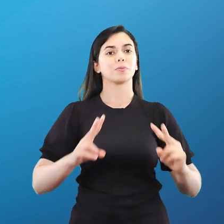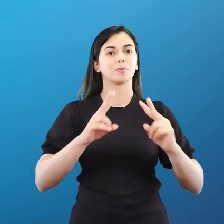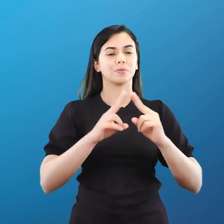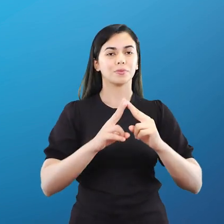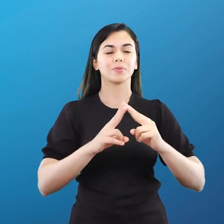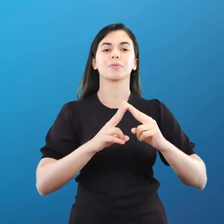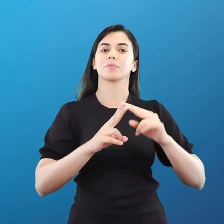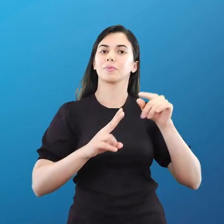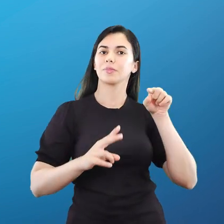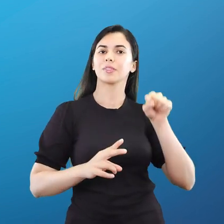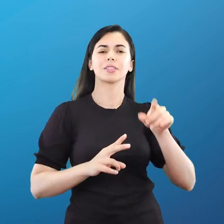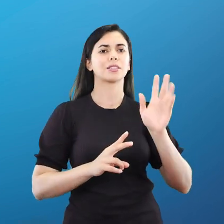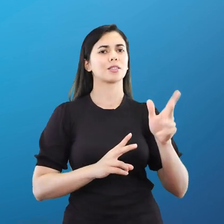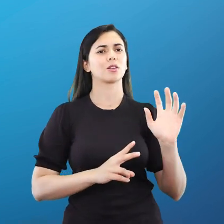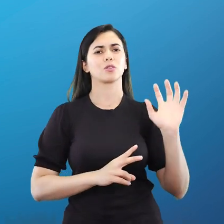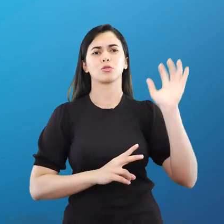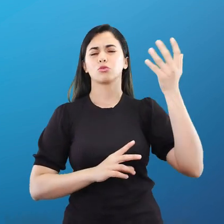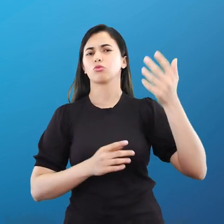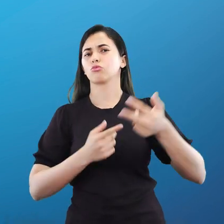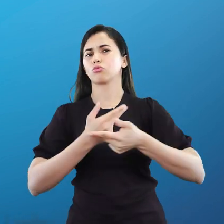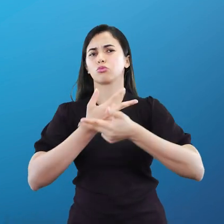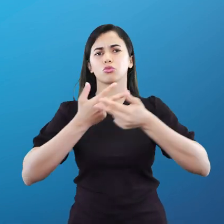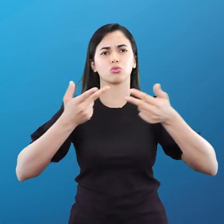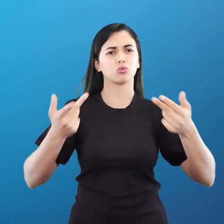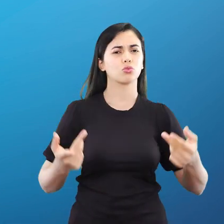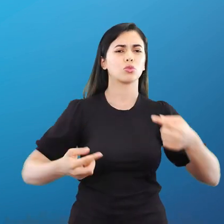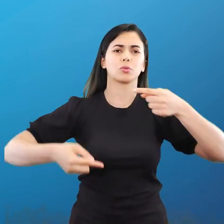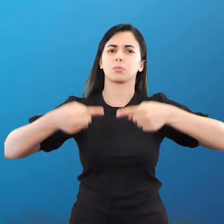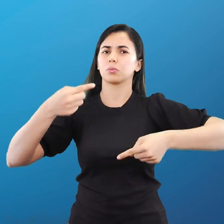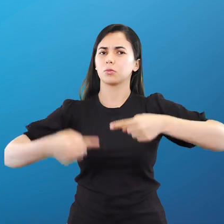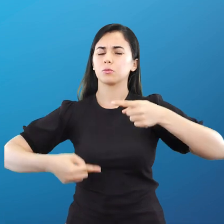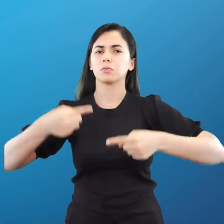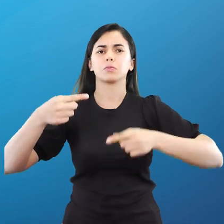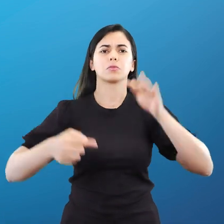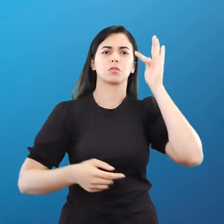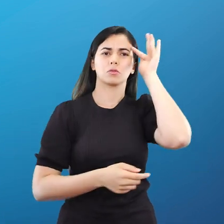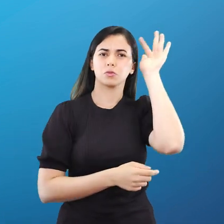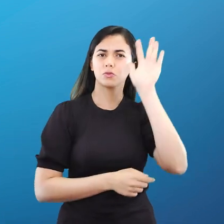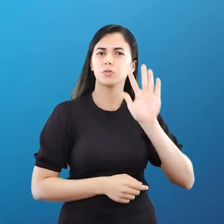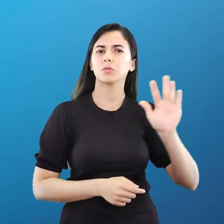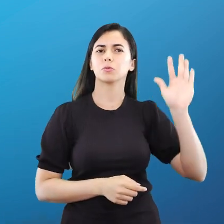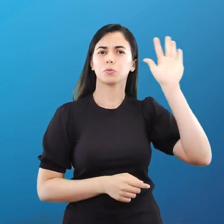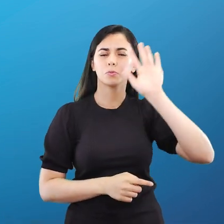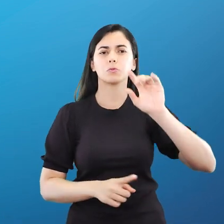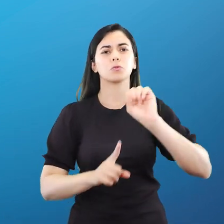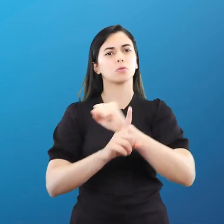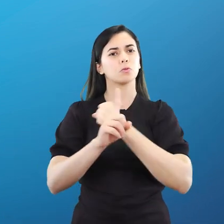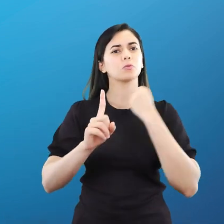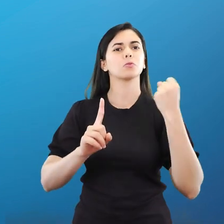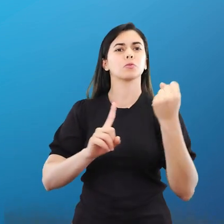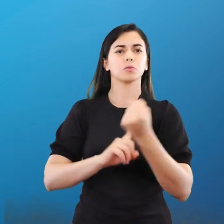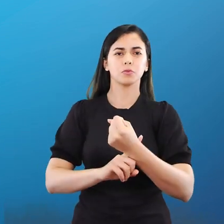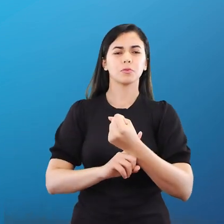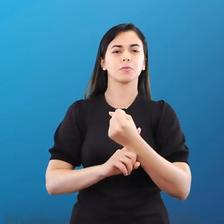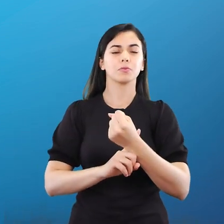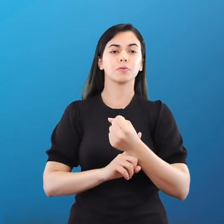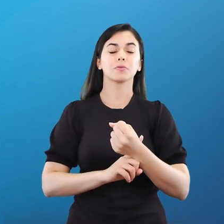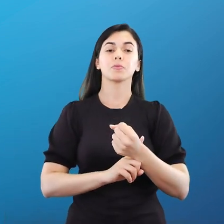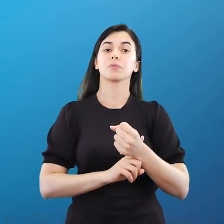palco aí de importantes acontecimentos, acontecimentos dentro da política, dentro da filosofia e da sociologia,